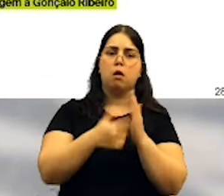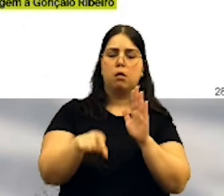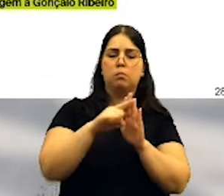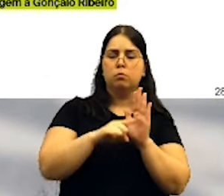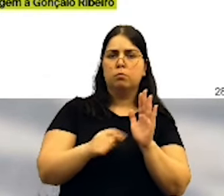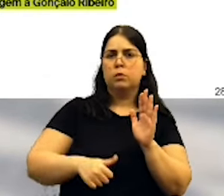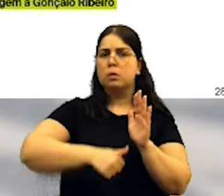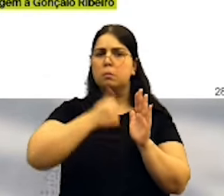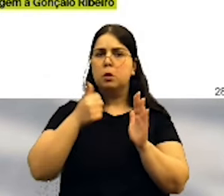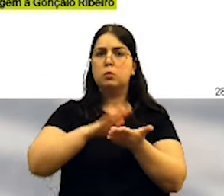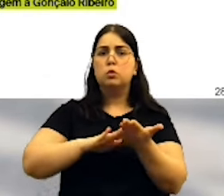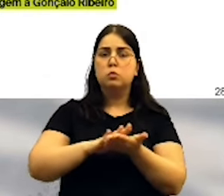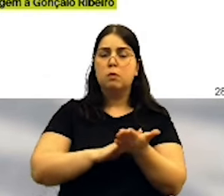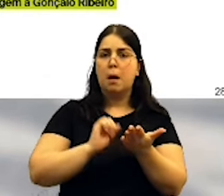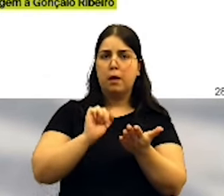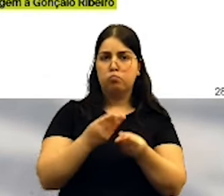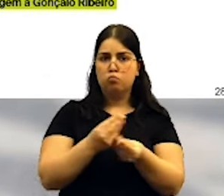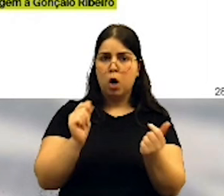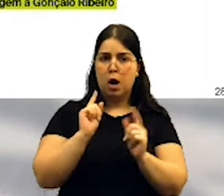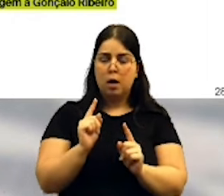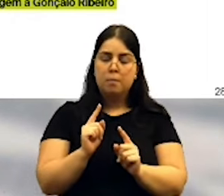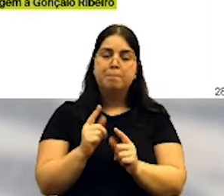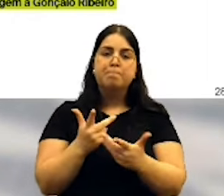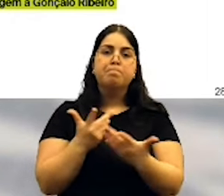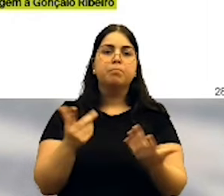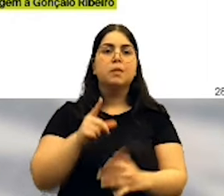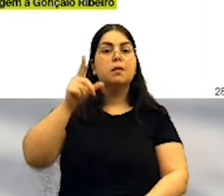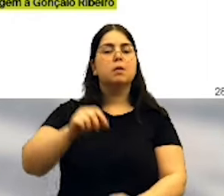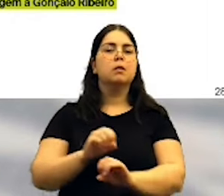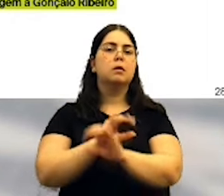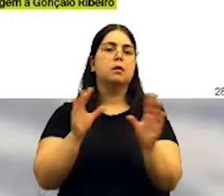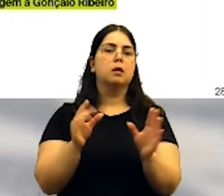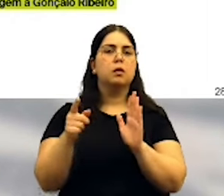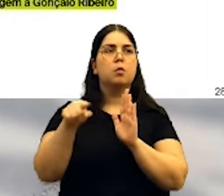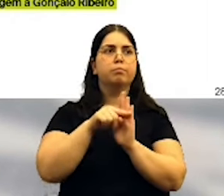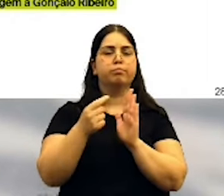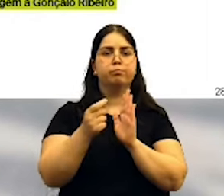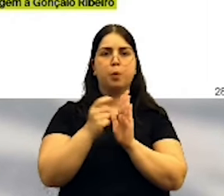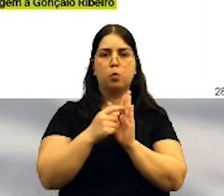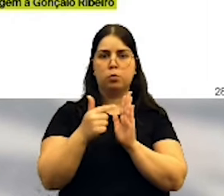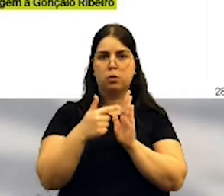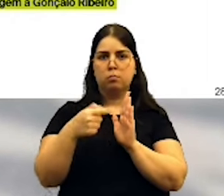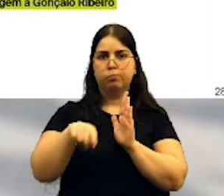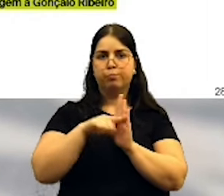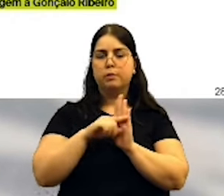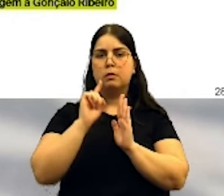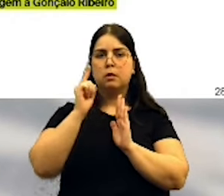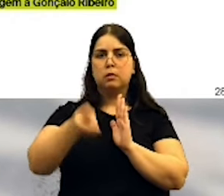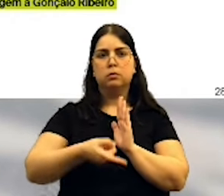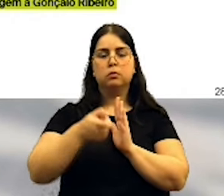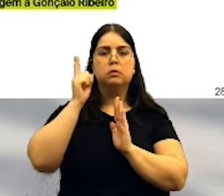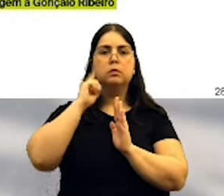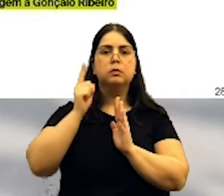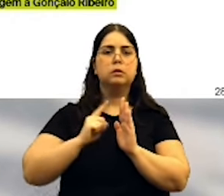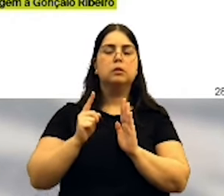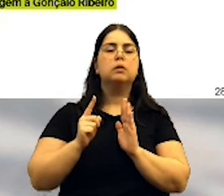portanto, soluções de base natural. E depois, claro, temos ainda um ponto na nossa proposta que tem a ver com celebração do Dia Nacional